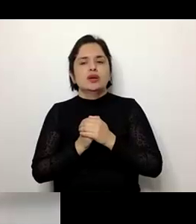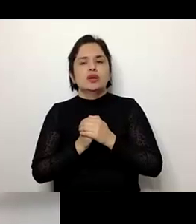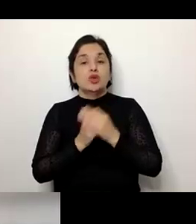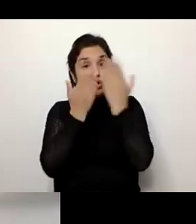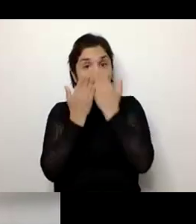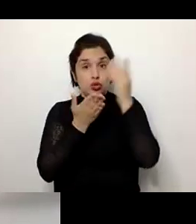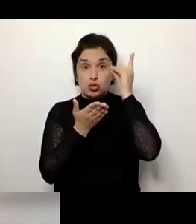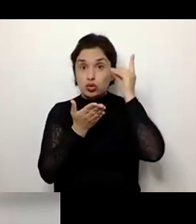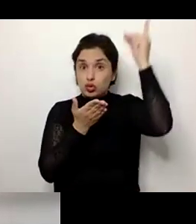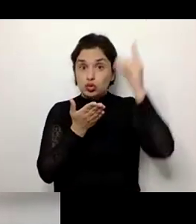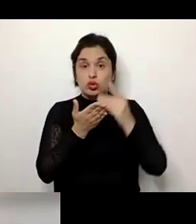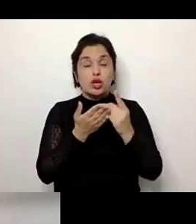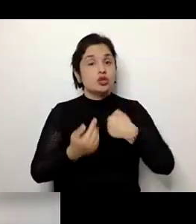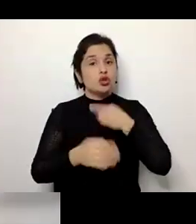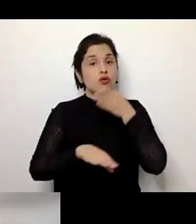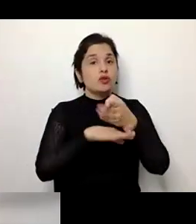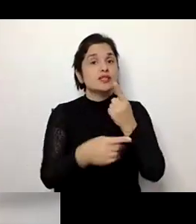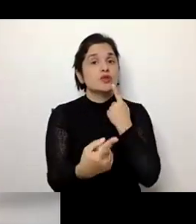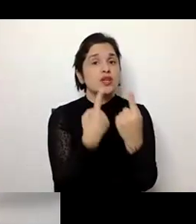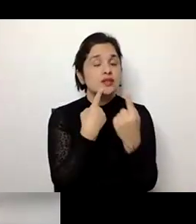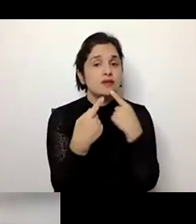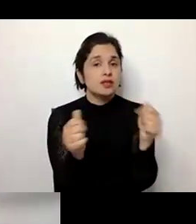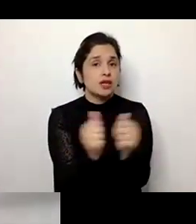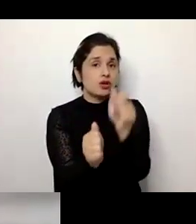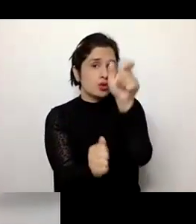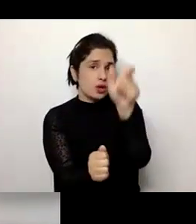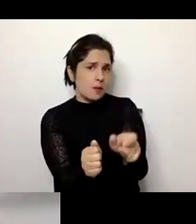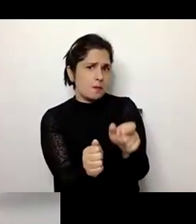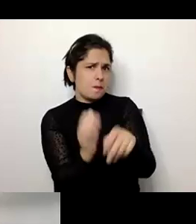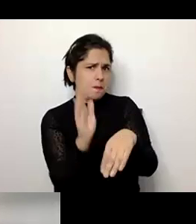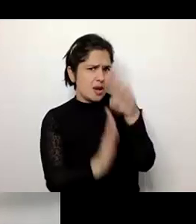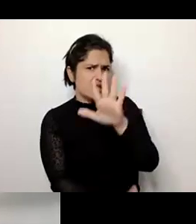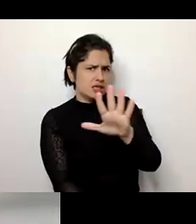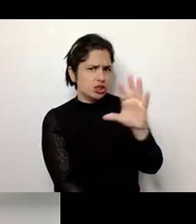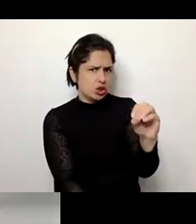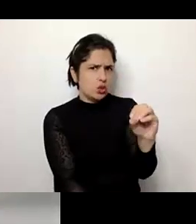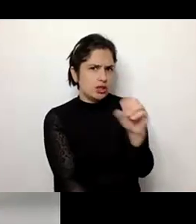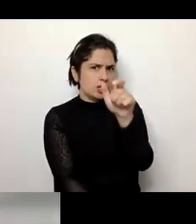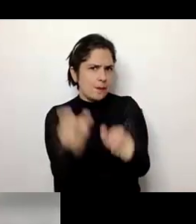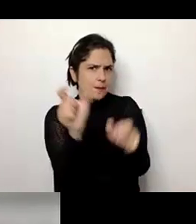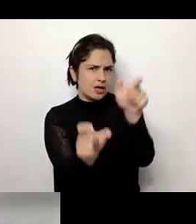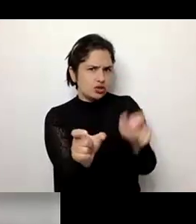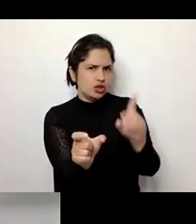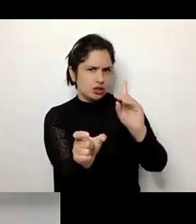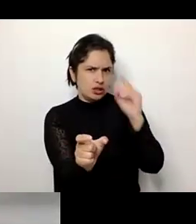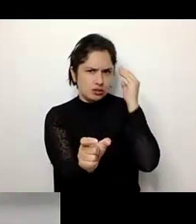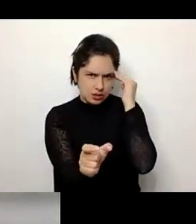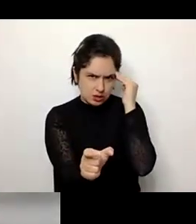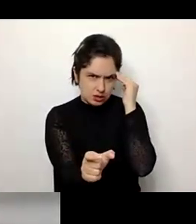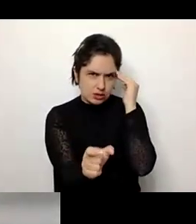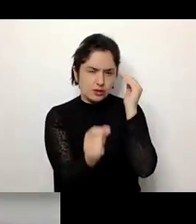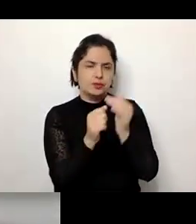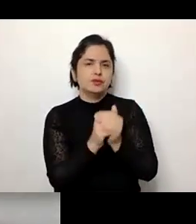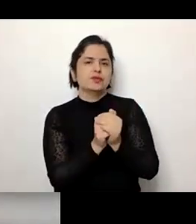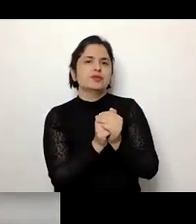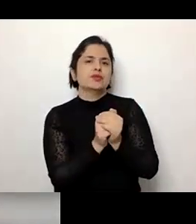entrevista com mais de 50 pessoas com deficiência na cidade